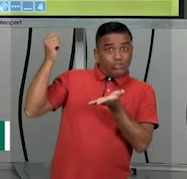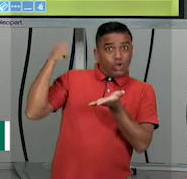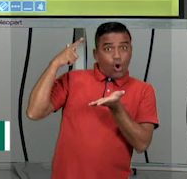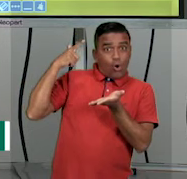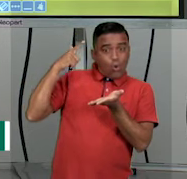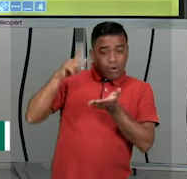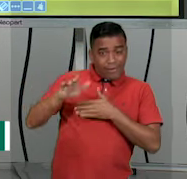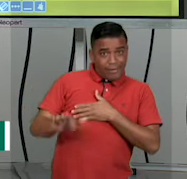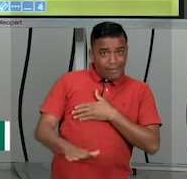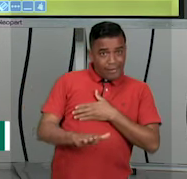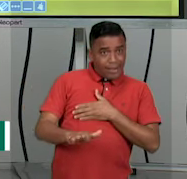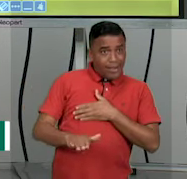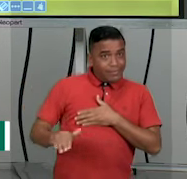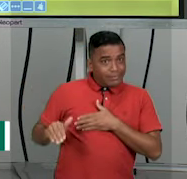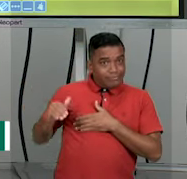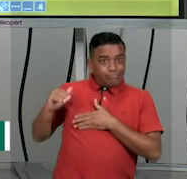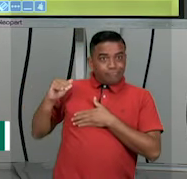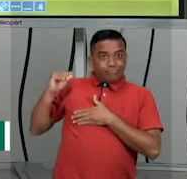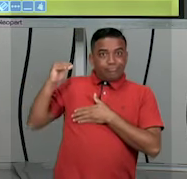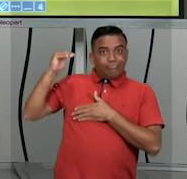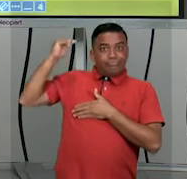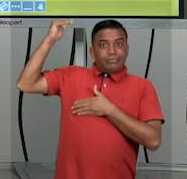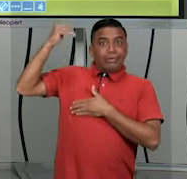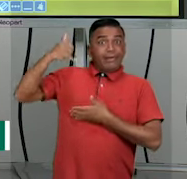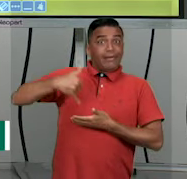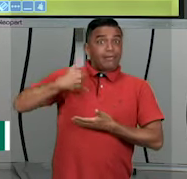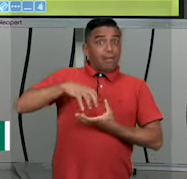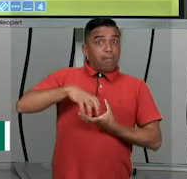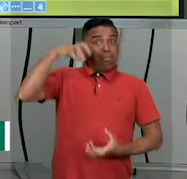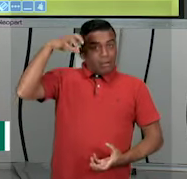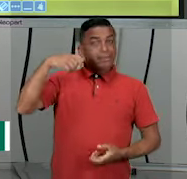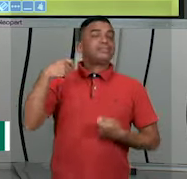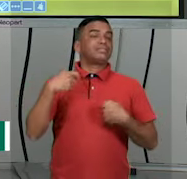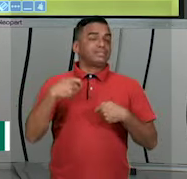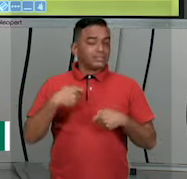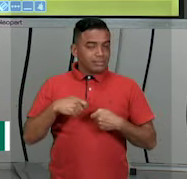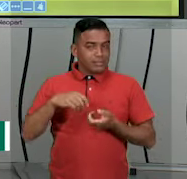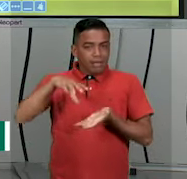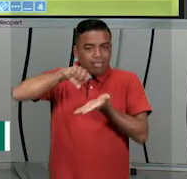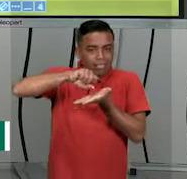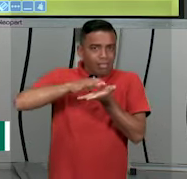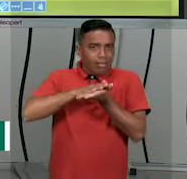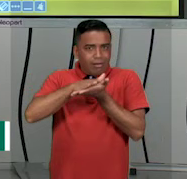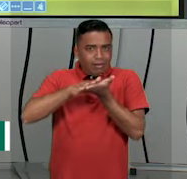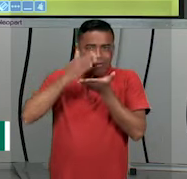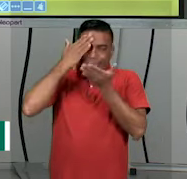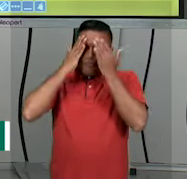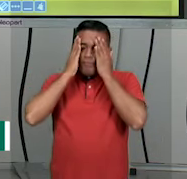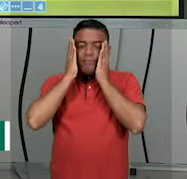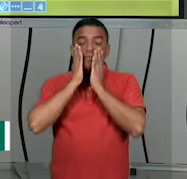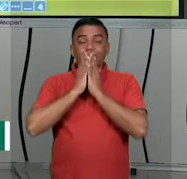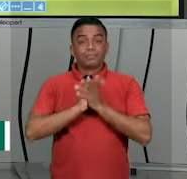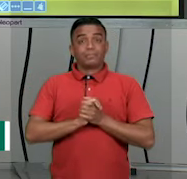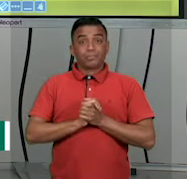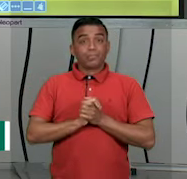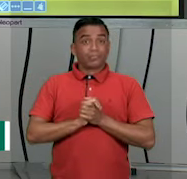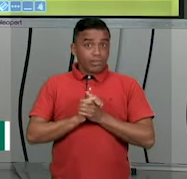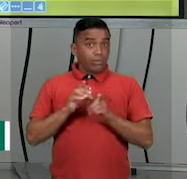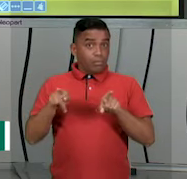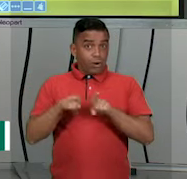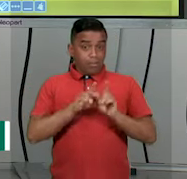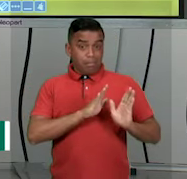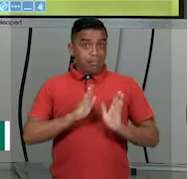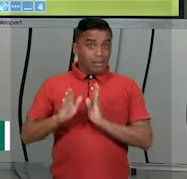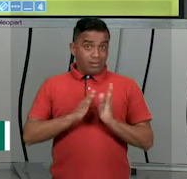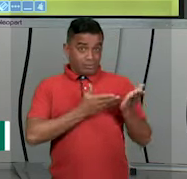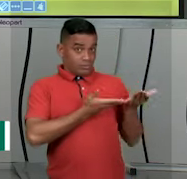criancinha até ficar velhinho, a gente precisa usar filtro solar. Mas nessa fase, é melhor que você use um filtro solar